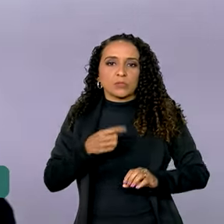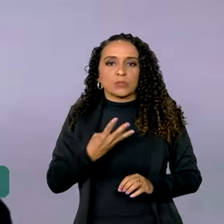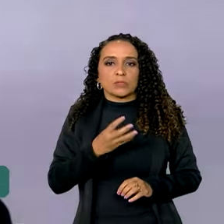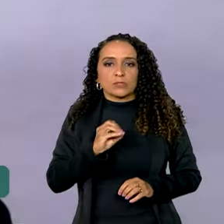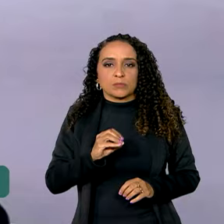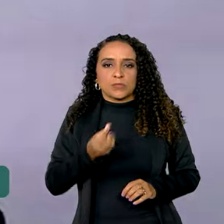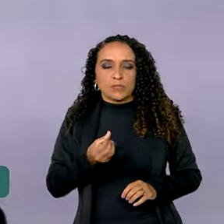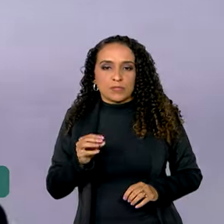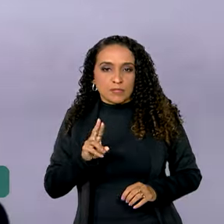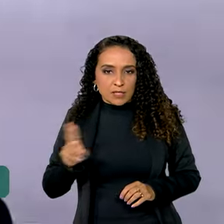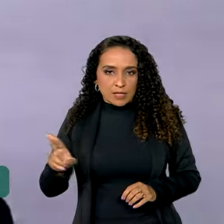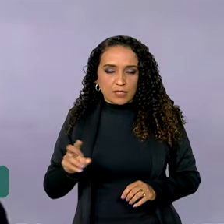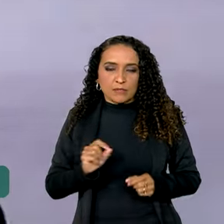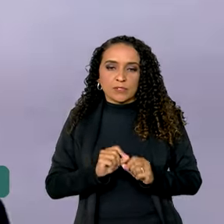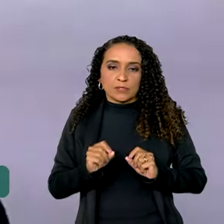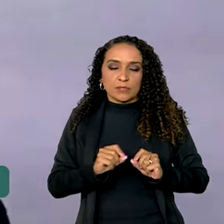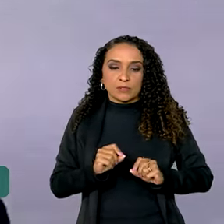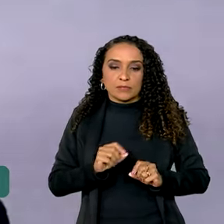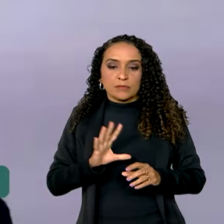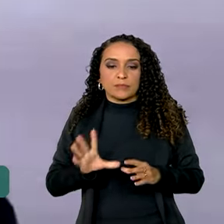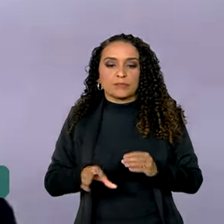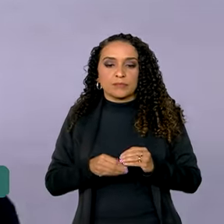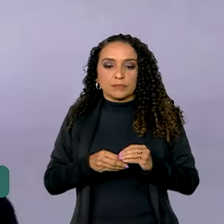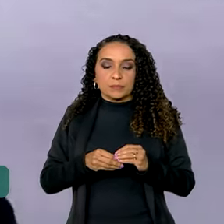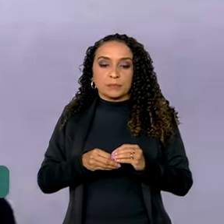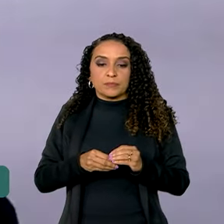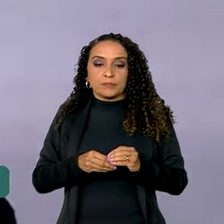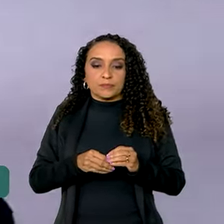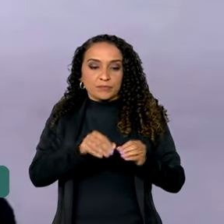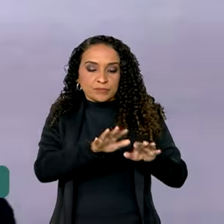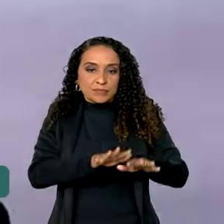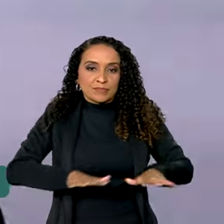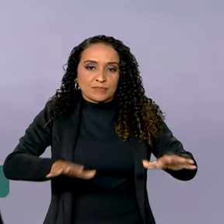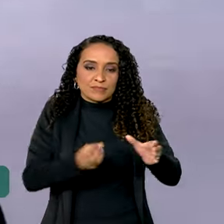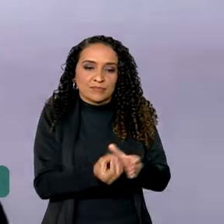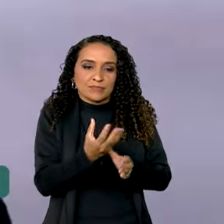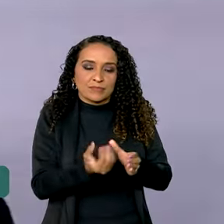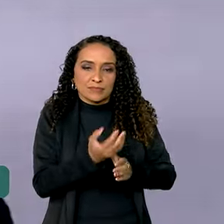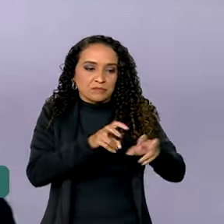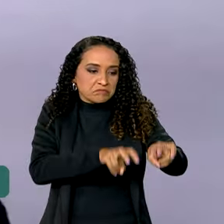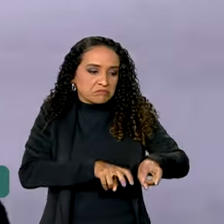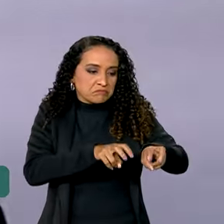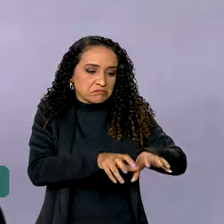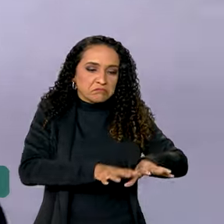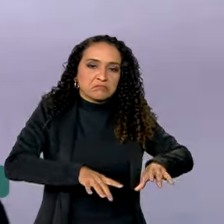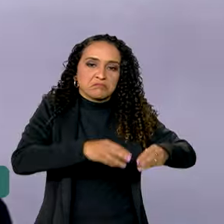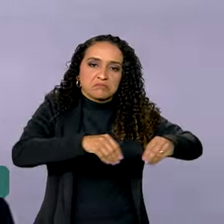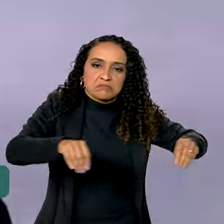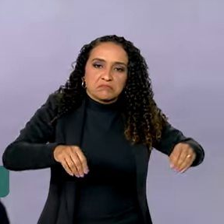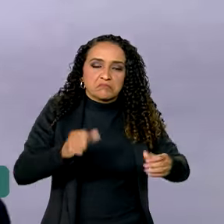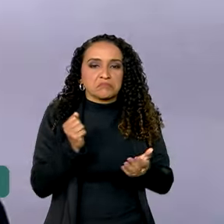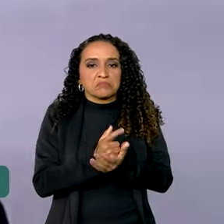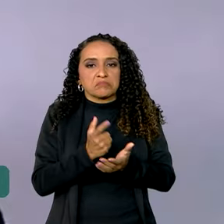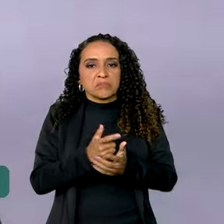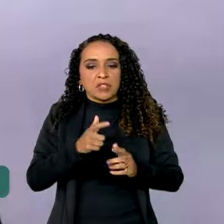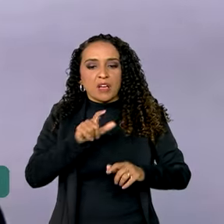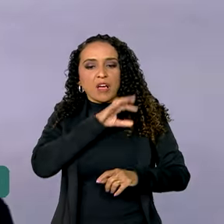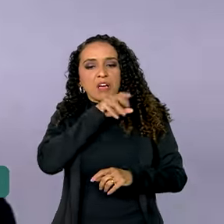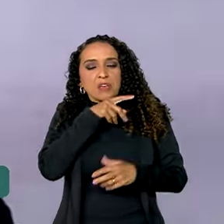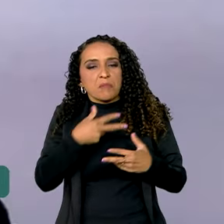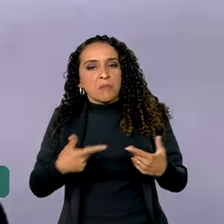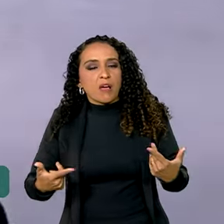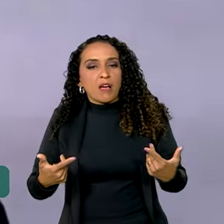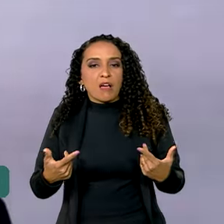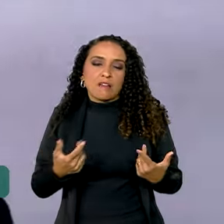.600 reais para fazer a implementação do quintal produtivo ou de um roçado ou para compra de pequenos animais,